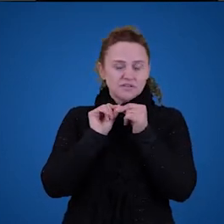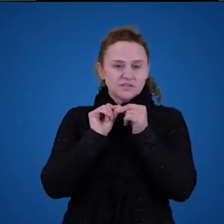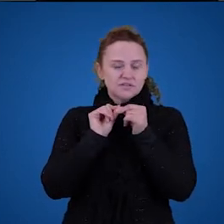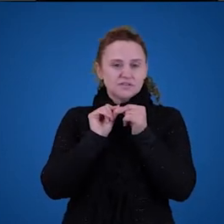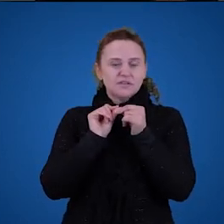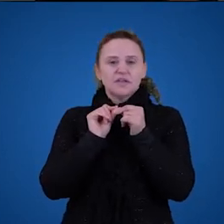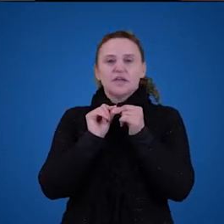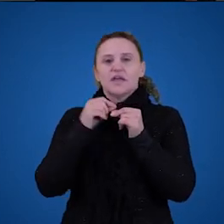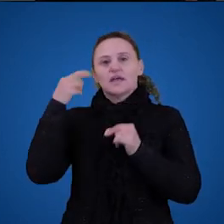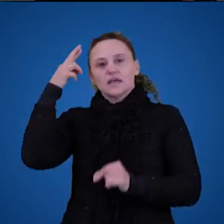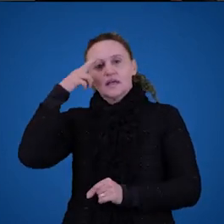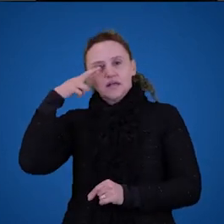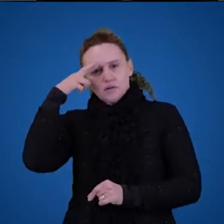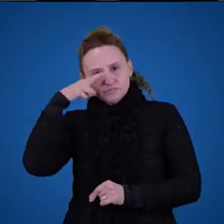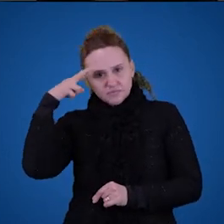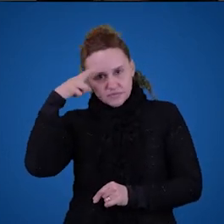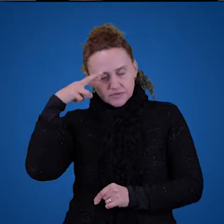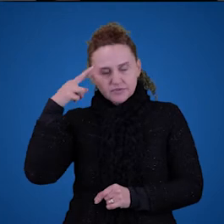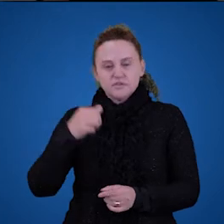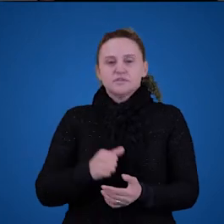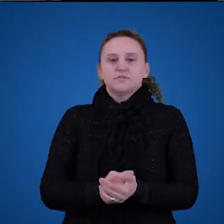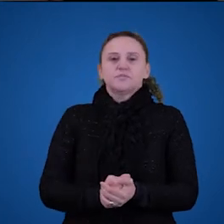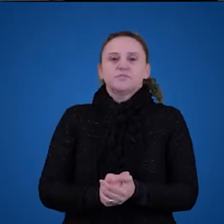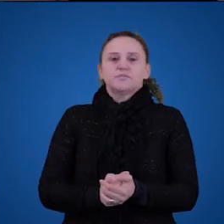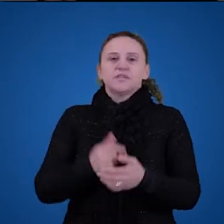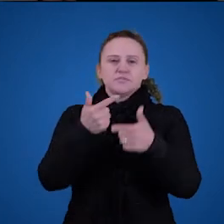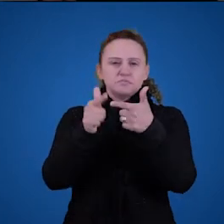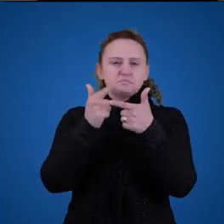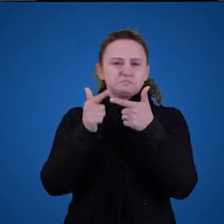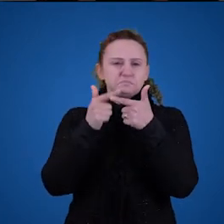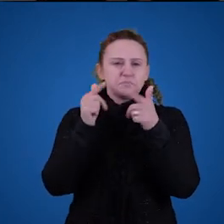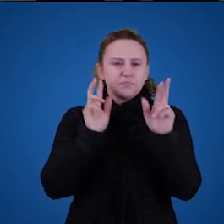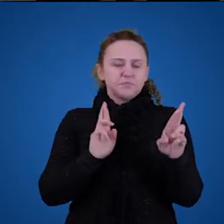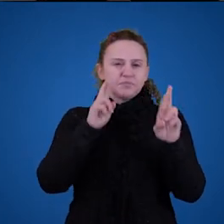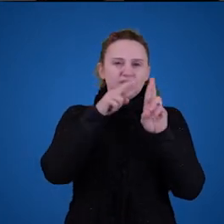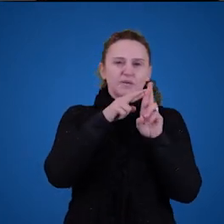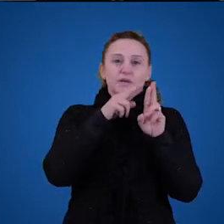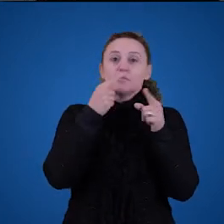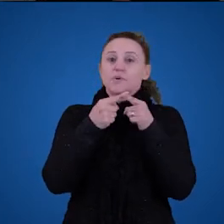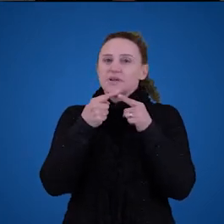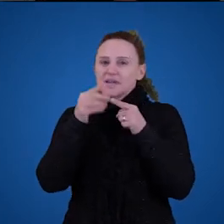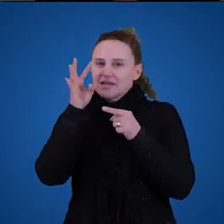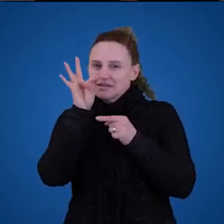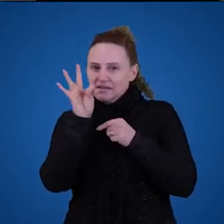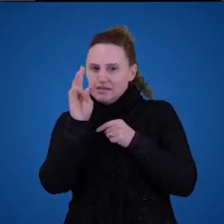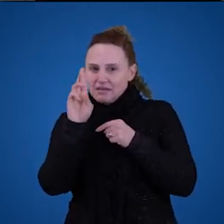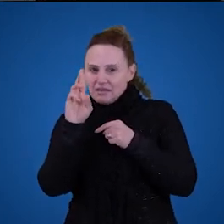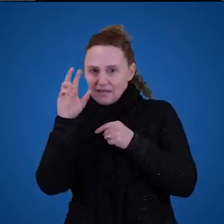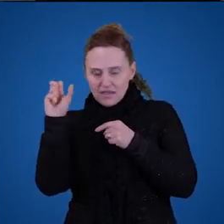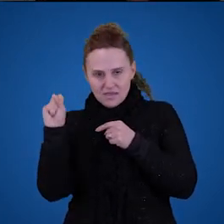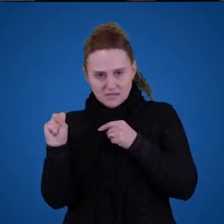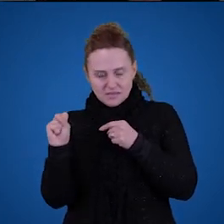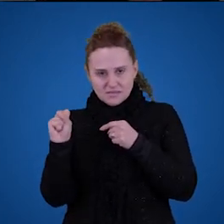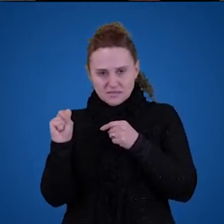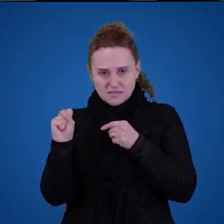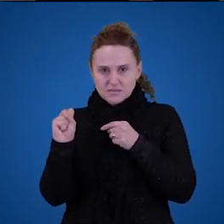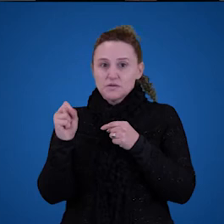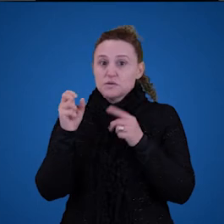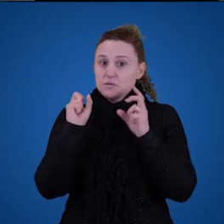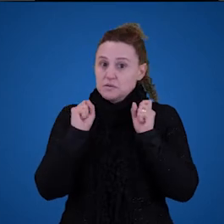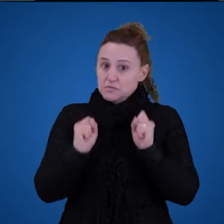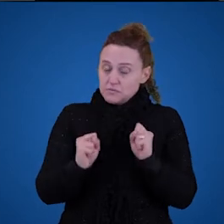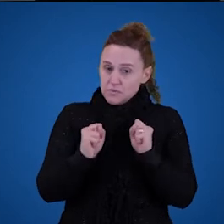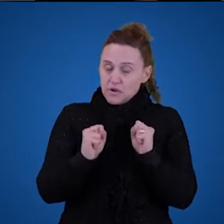separados o problema do significado do problema da referência. Porque a TRS pode confundi-los, achando que